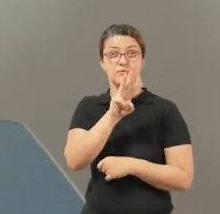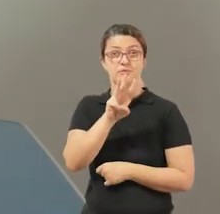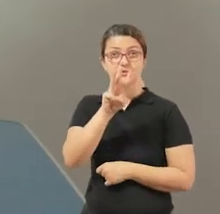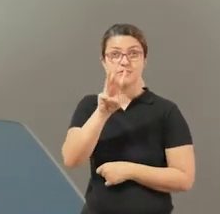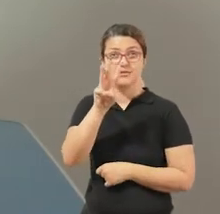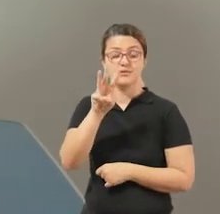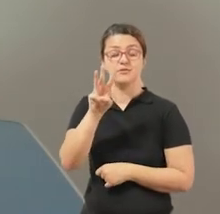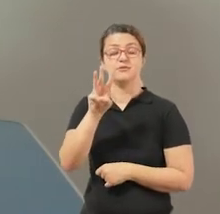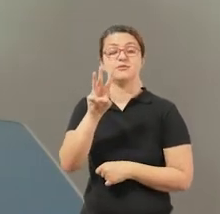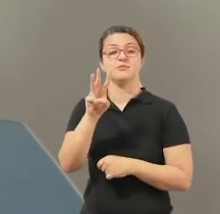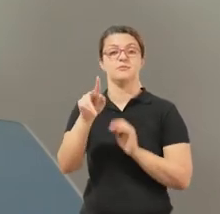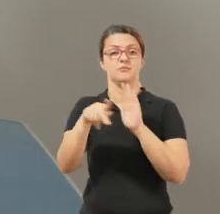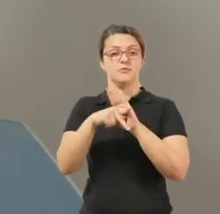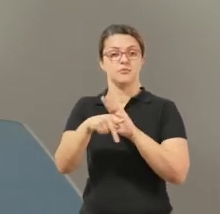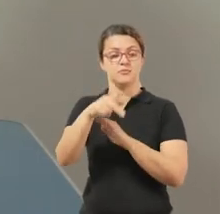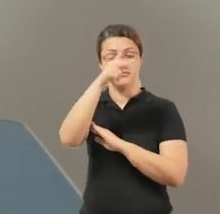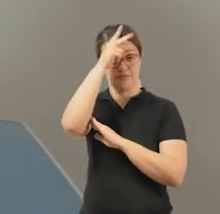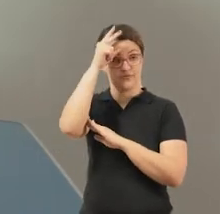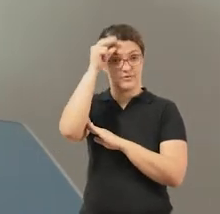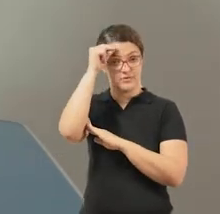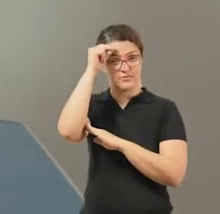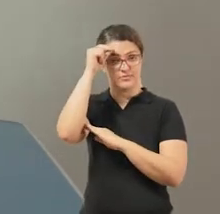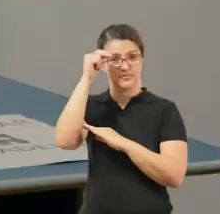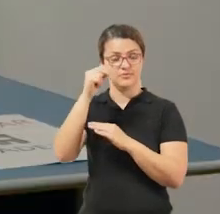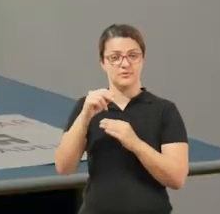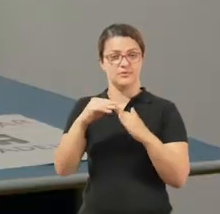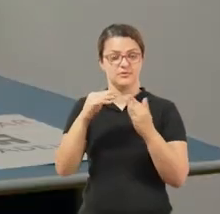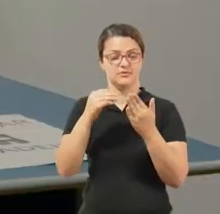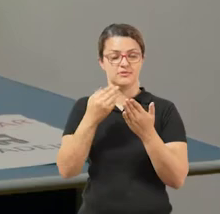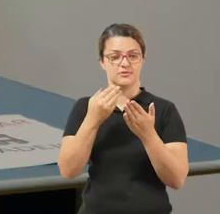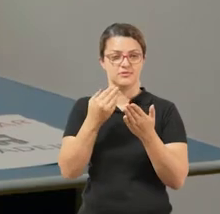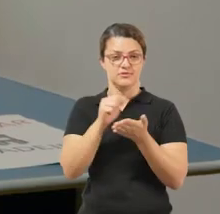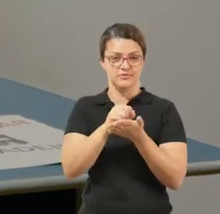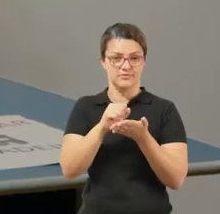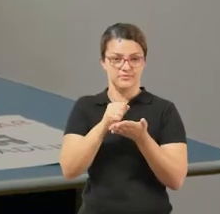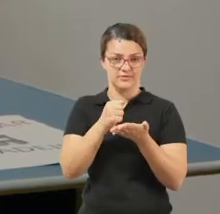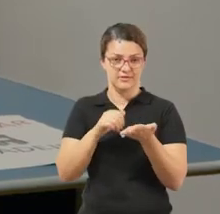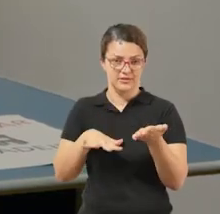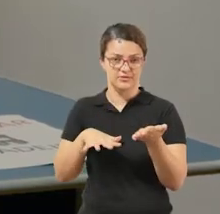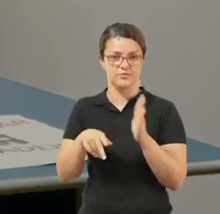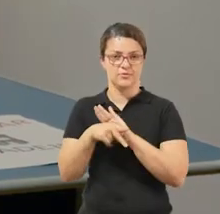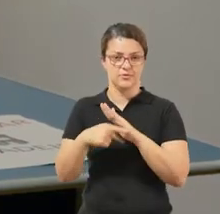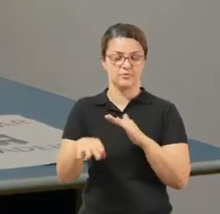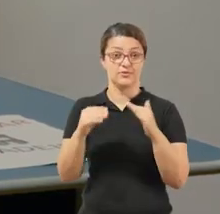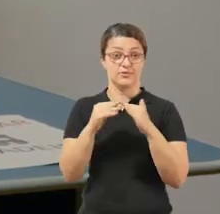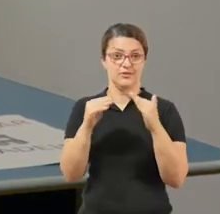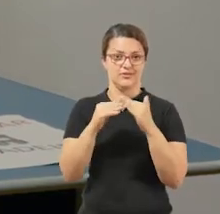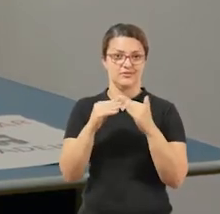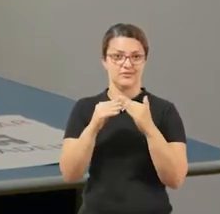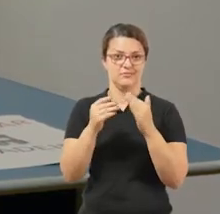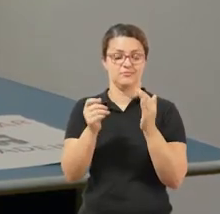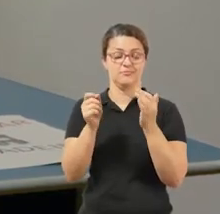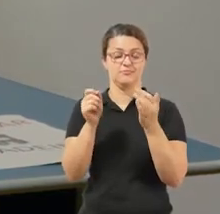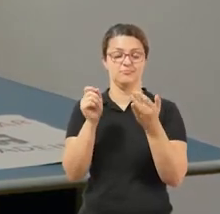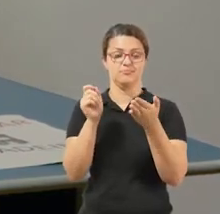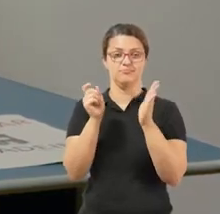site da Prefeitura. Então, vamos começar? Em língua portuguesa, a primeira atividade que os alunos do termo 1